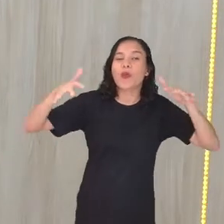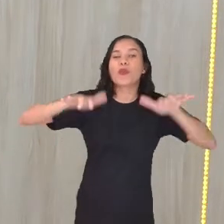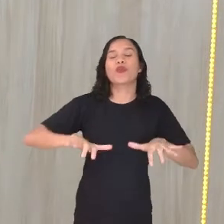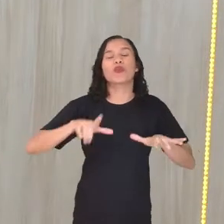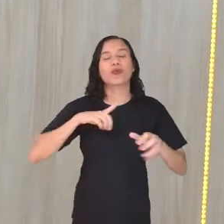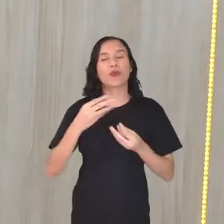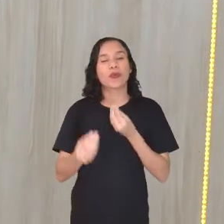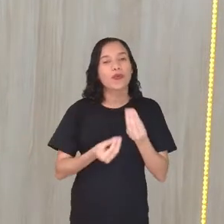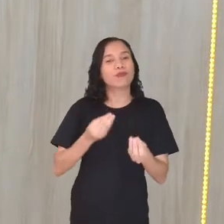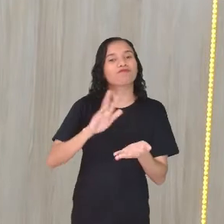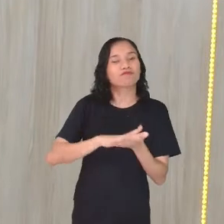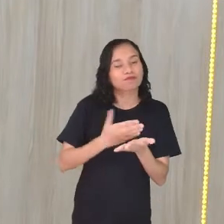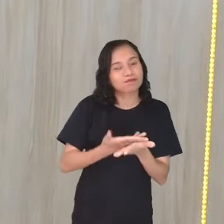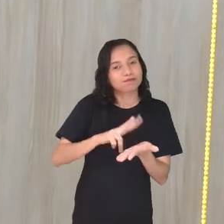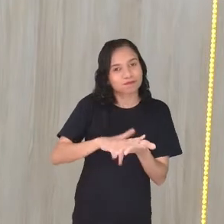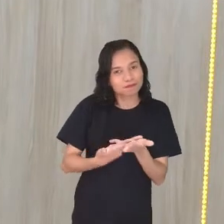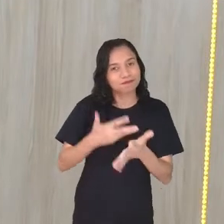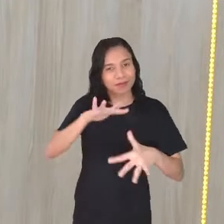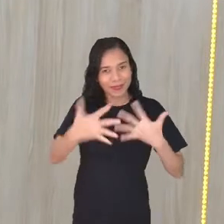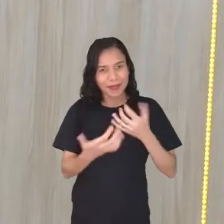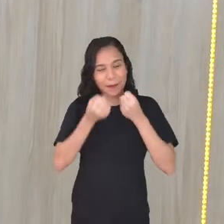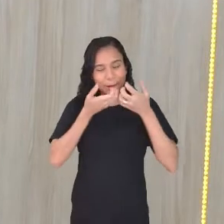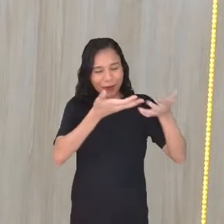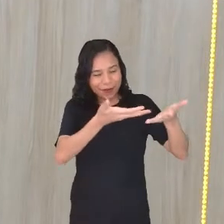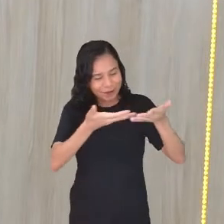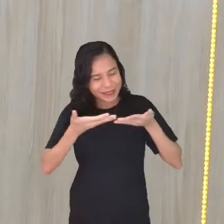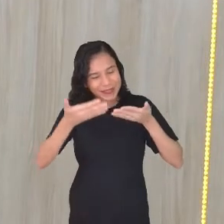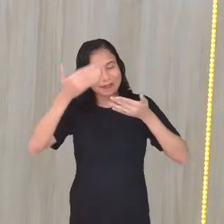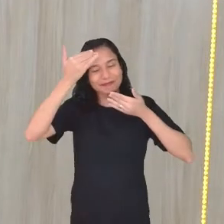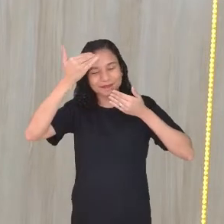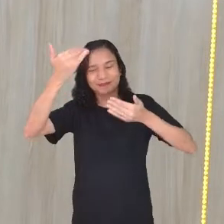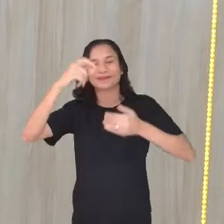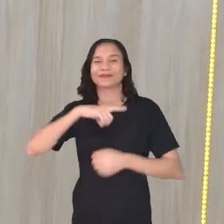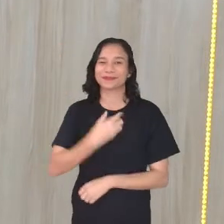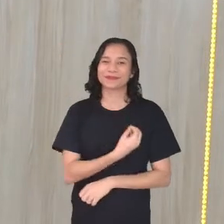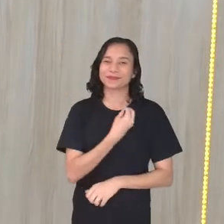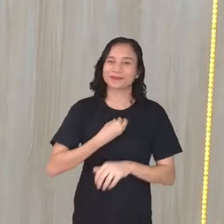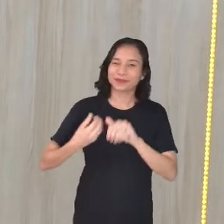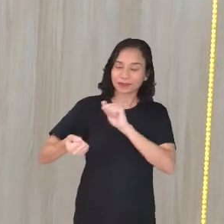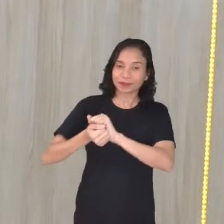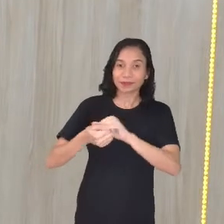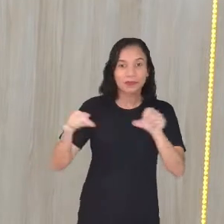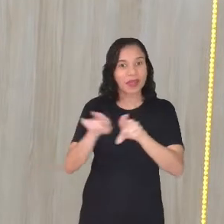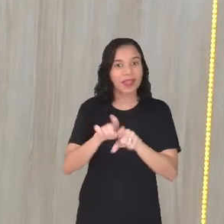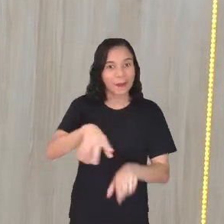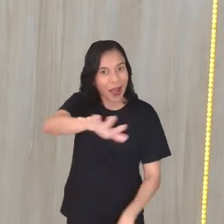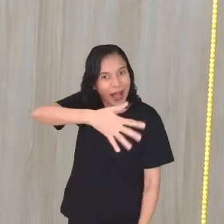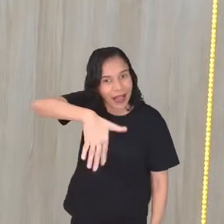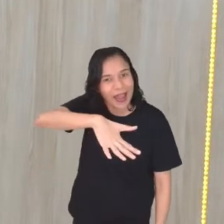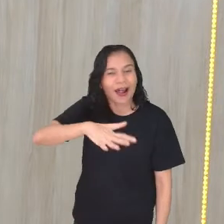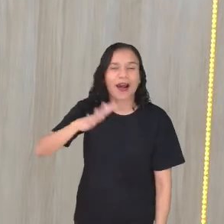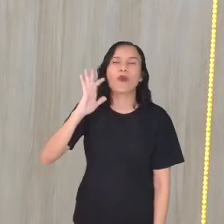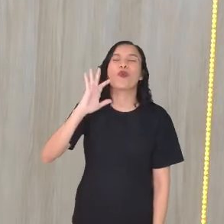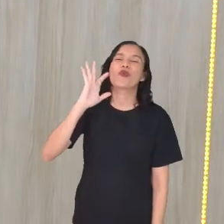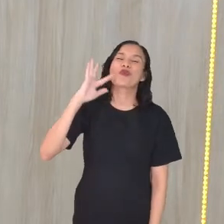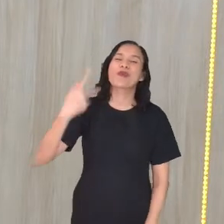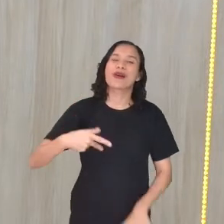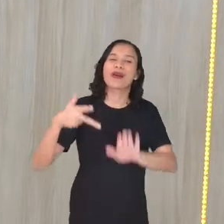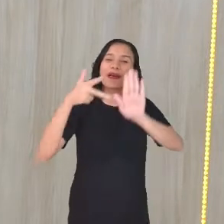interpretação de Libras. Seja bem-vinda, Helena! Obrigada! Temos uma galera massa aqui na produção.